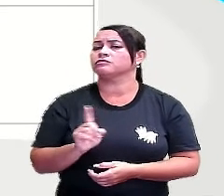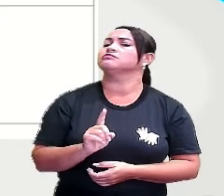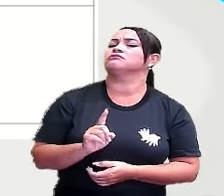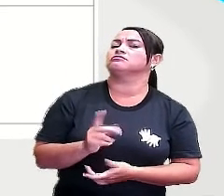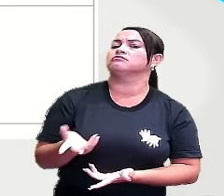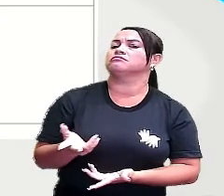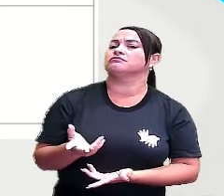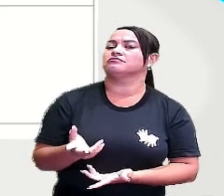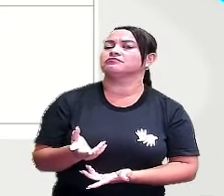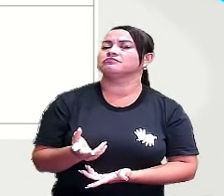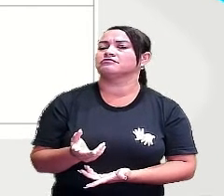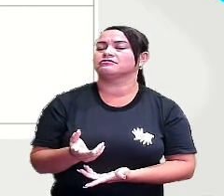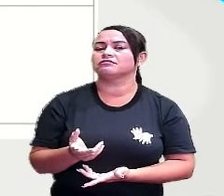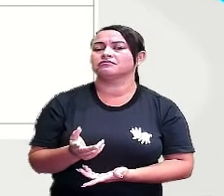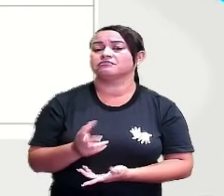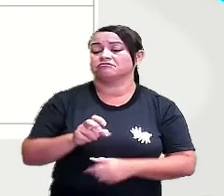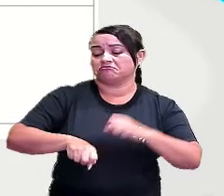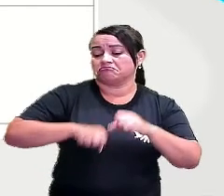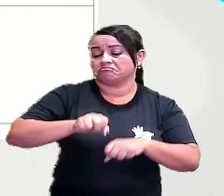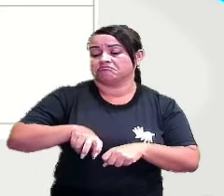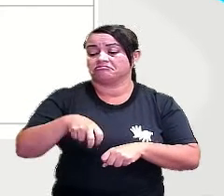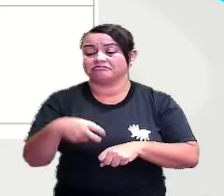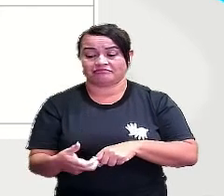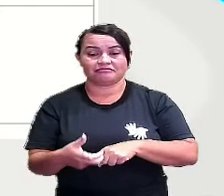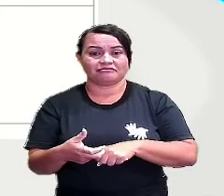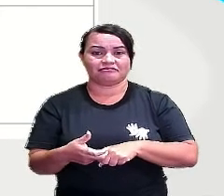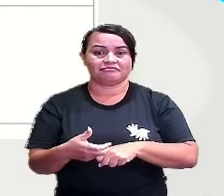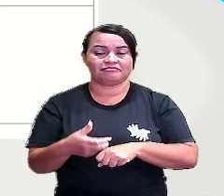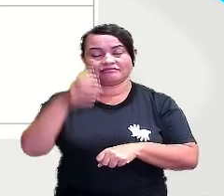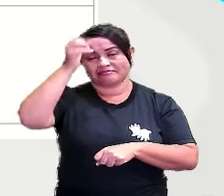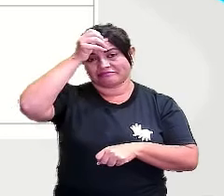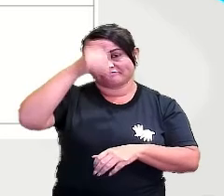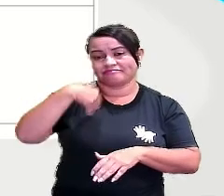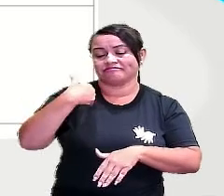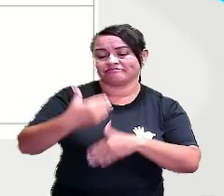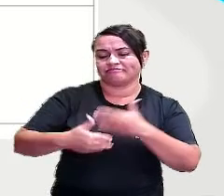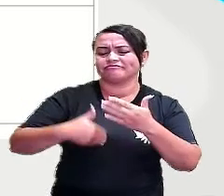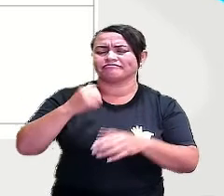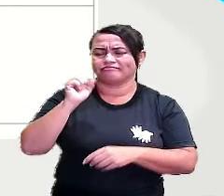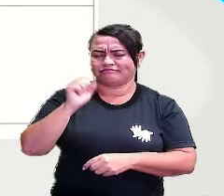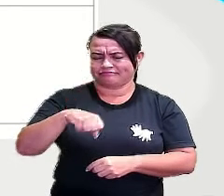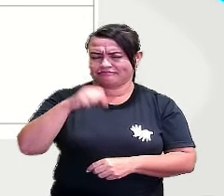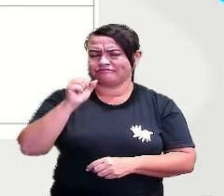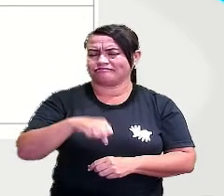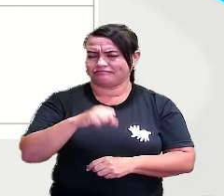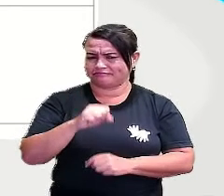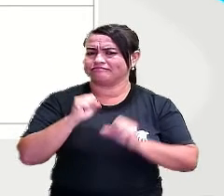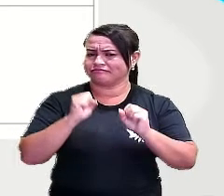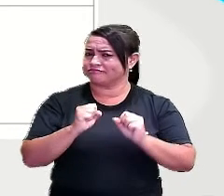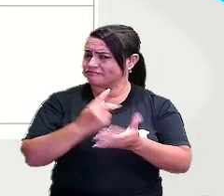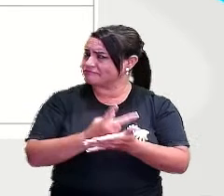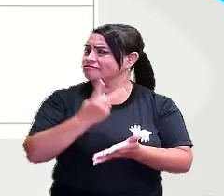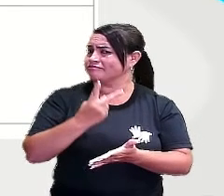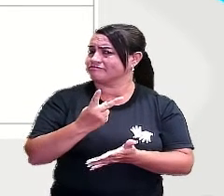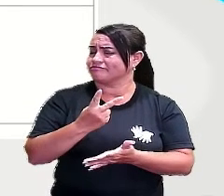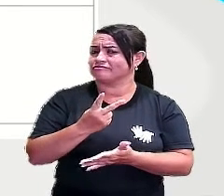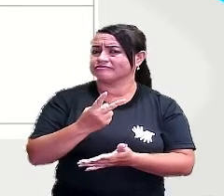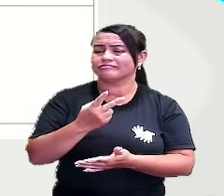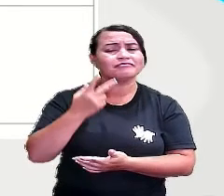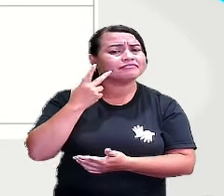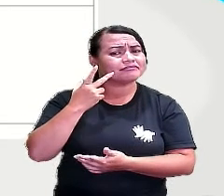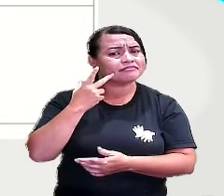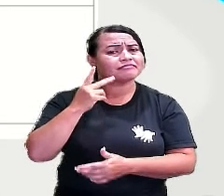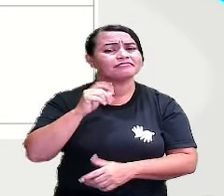ou é improvável cair da bicicleta quando a gente está aprendendo? É provável, né? A gente tem mais